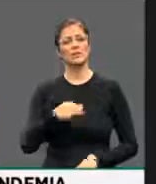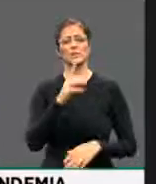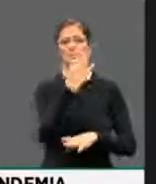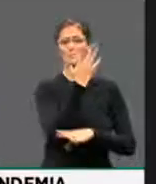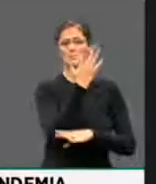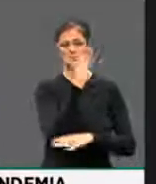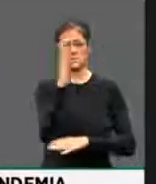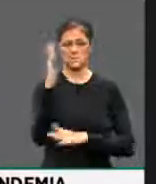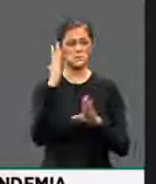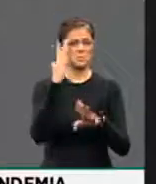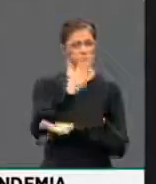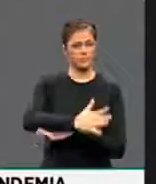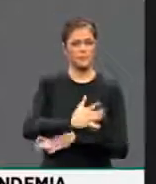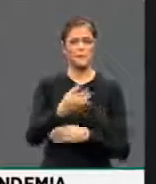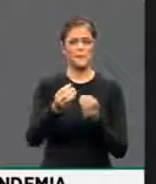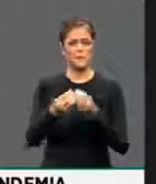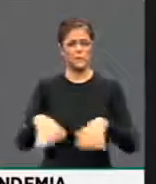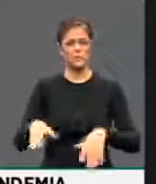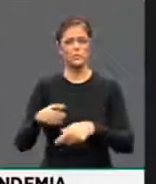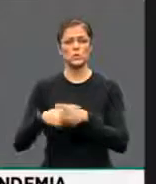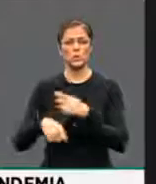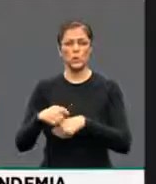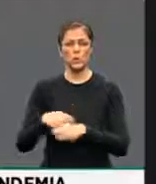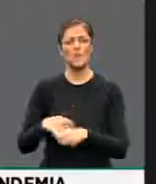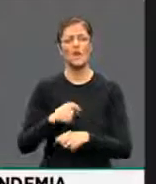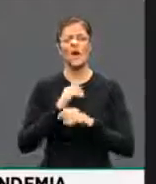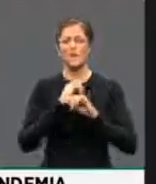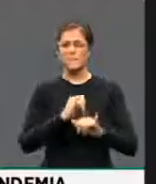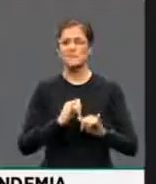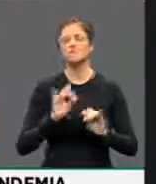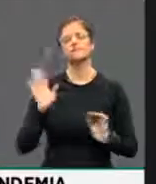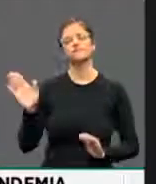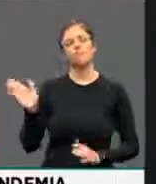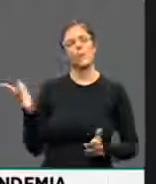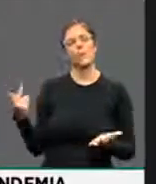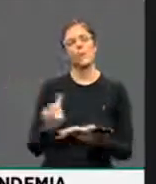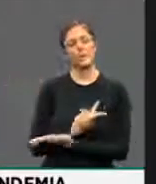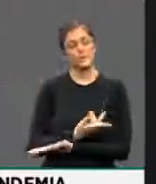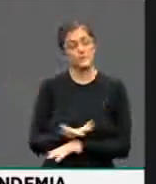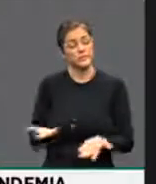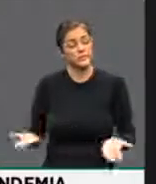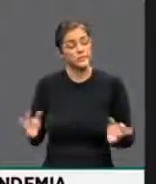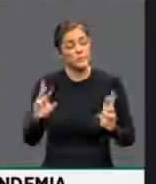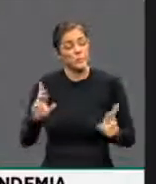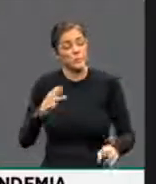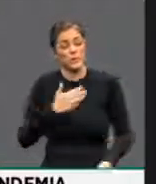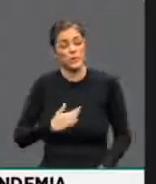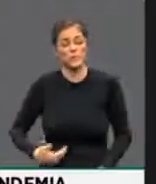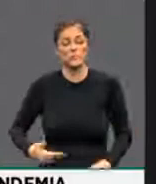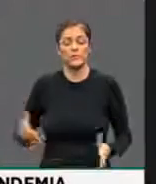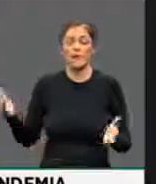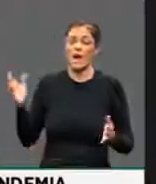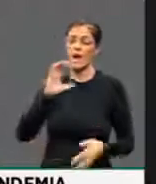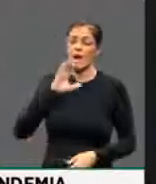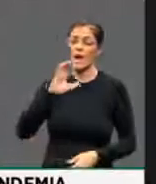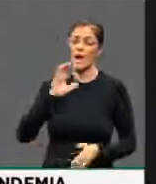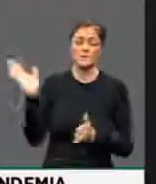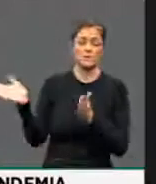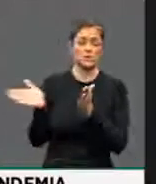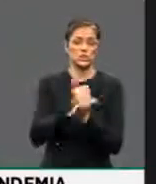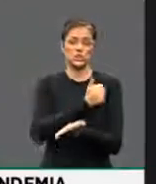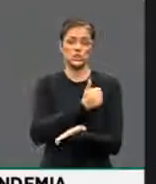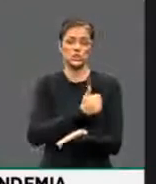prejudicar a própria economia. E isso está acontecendo. Eu espero que o governo rapidamente retire o ministro Ricardo Salles sobre comprometimento